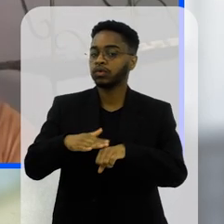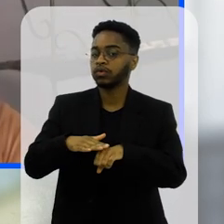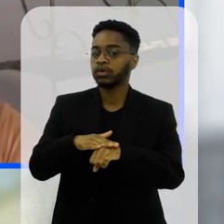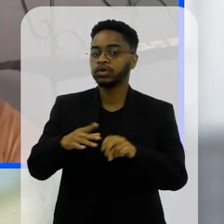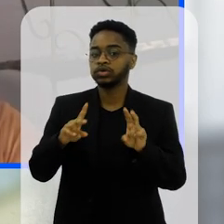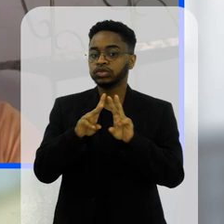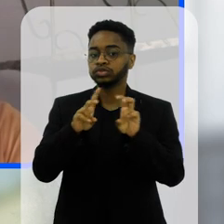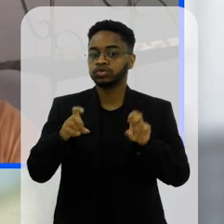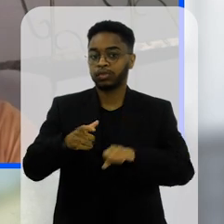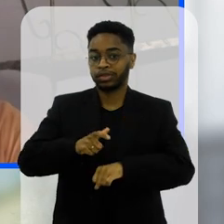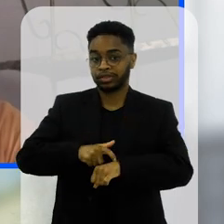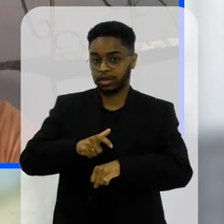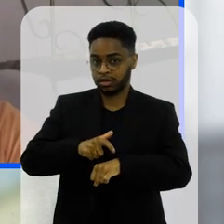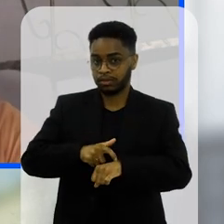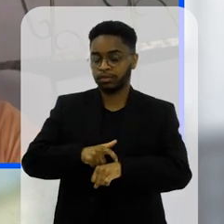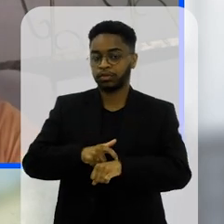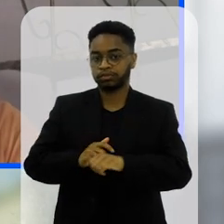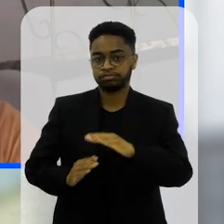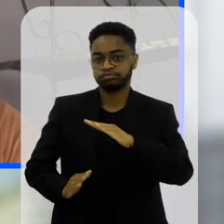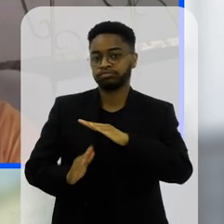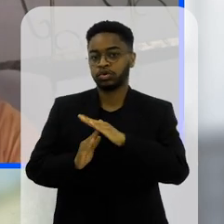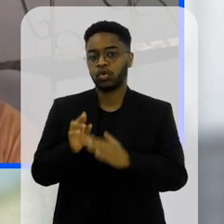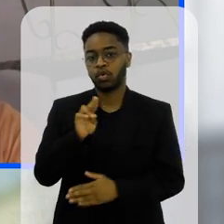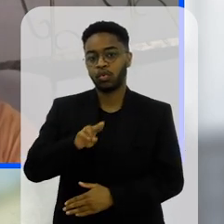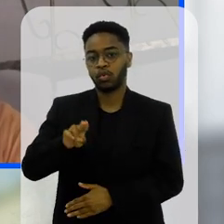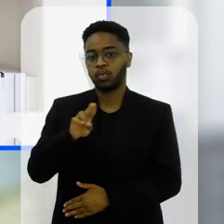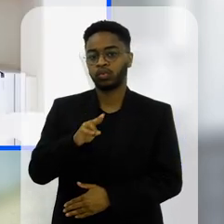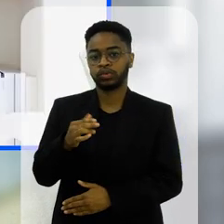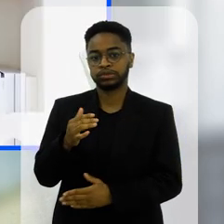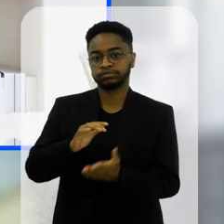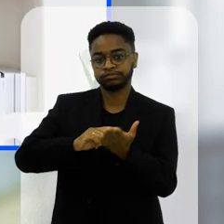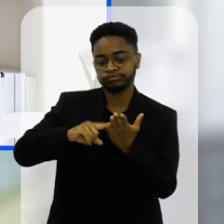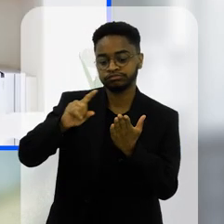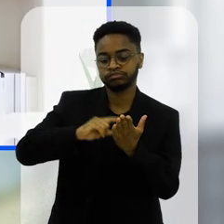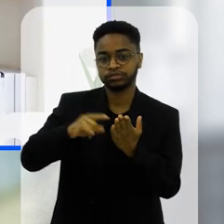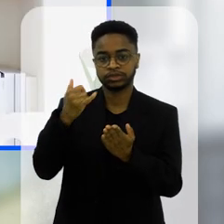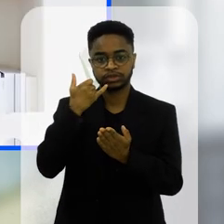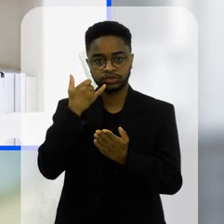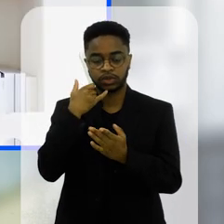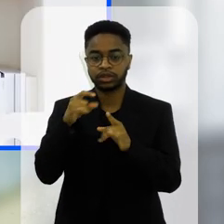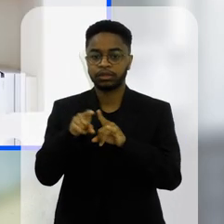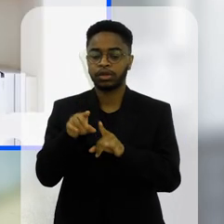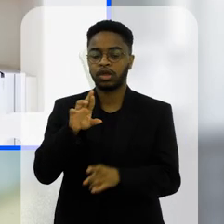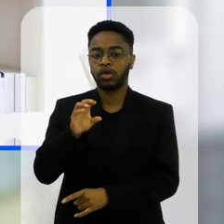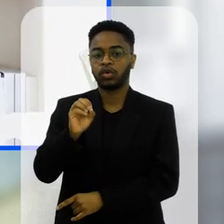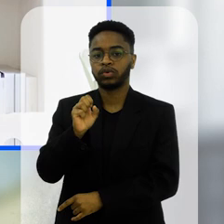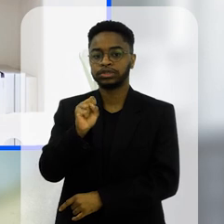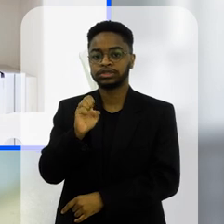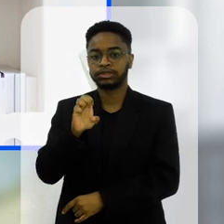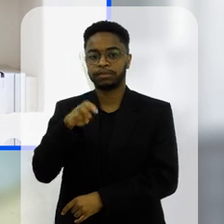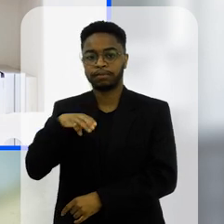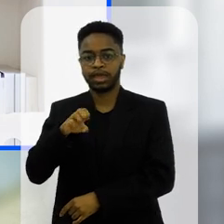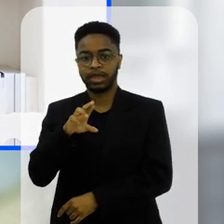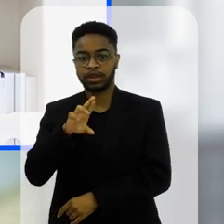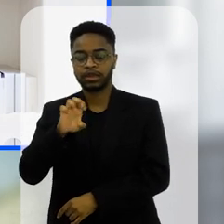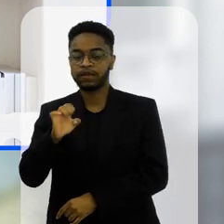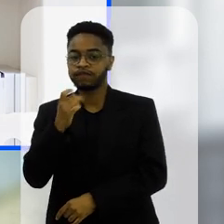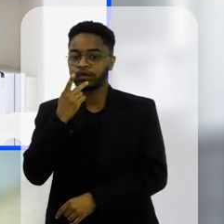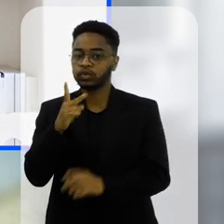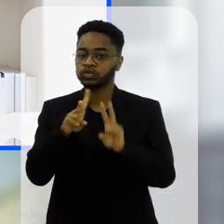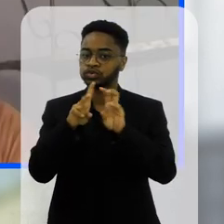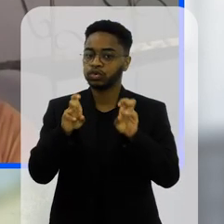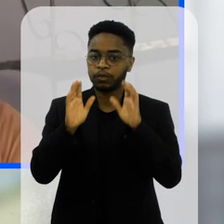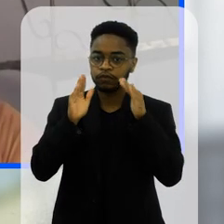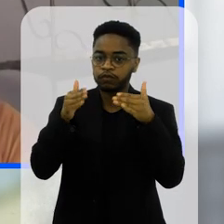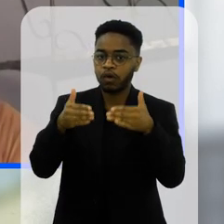essa questão do tempo do uso da tela e você também falou Rosemary da questão do foco a